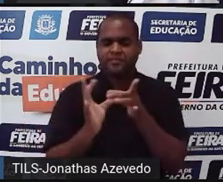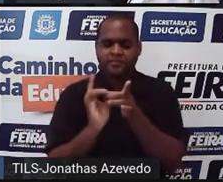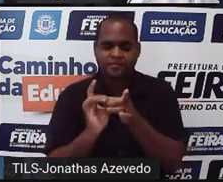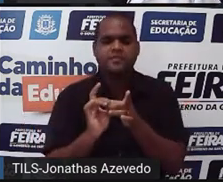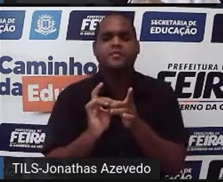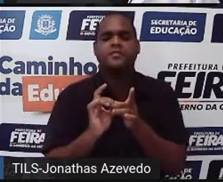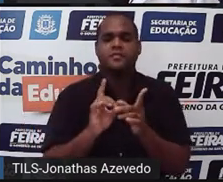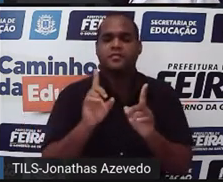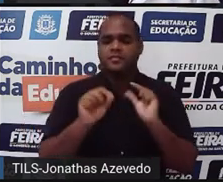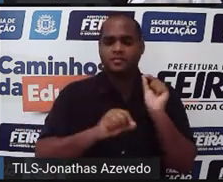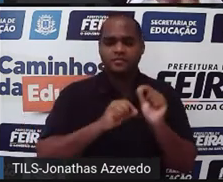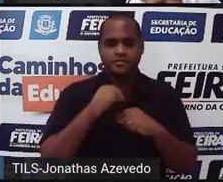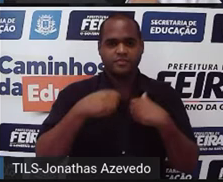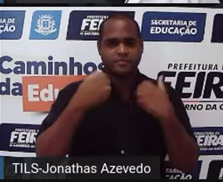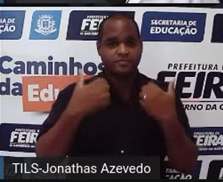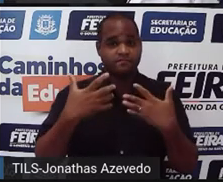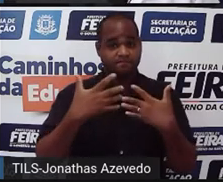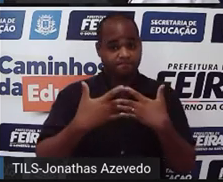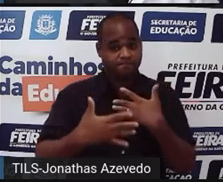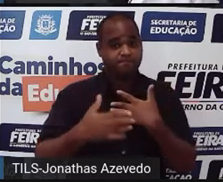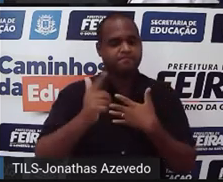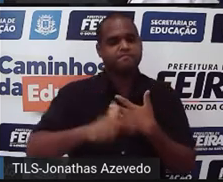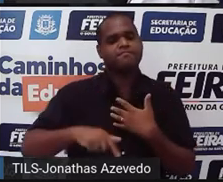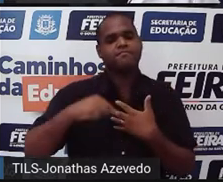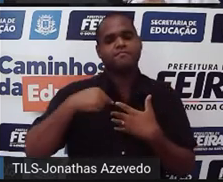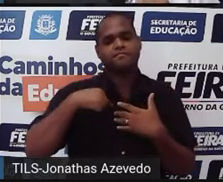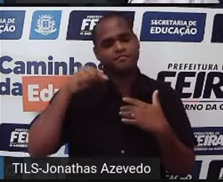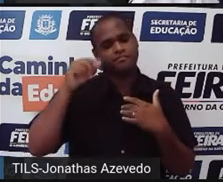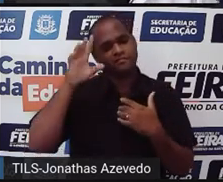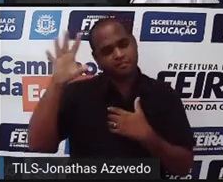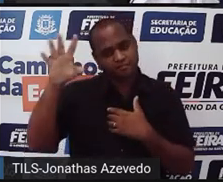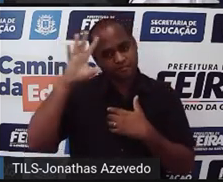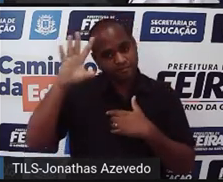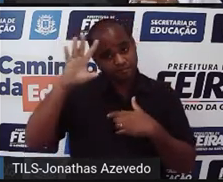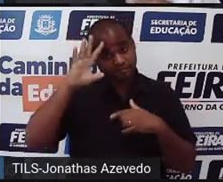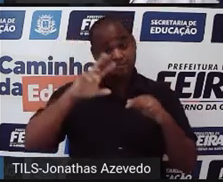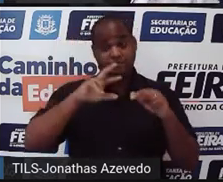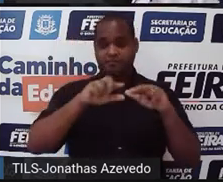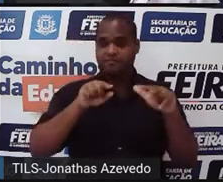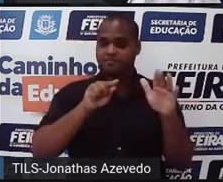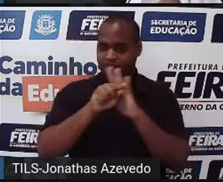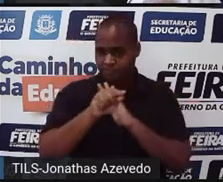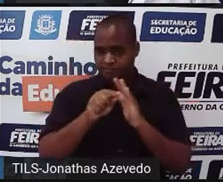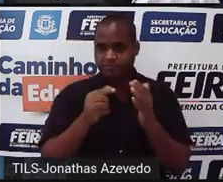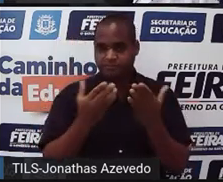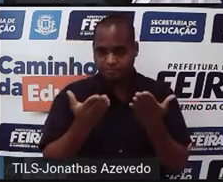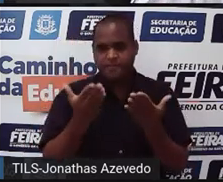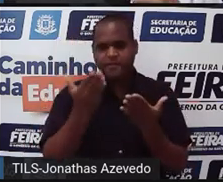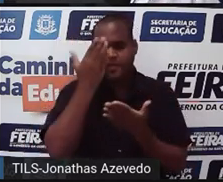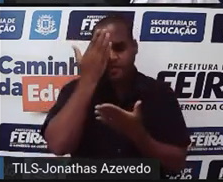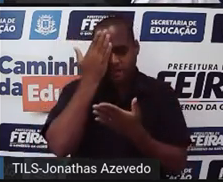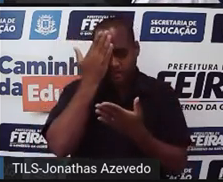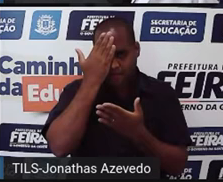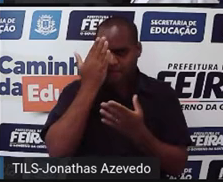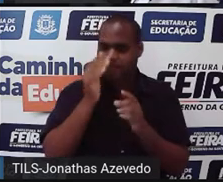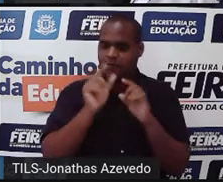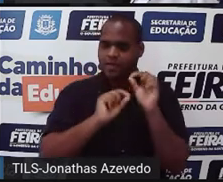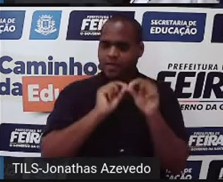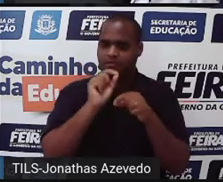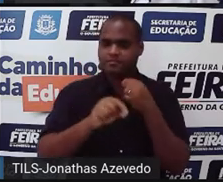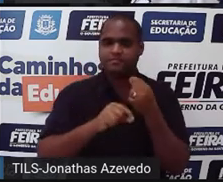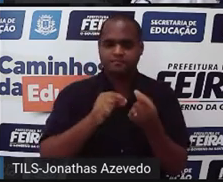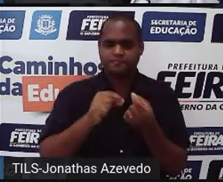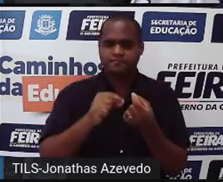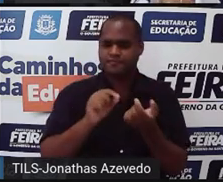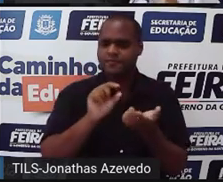tá bom? Logo, logo, mas eu queria que você pensasse, né? Sobre essa pergunta. Você sabe o que é interpretação?